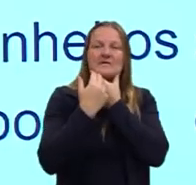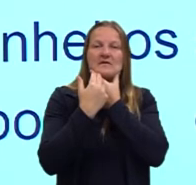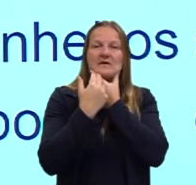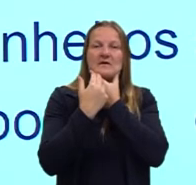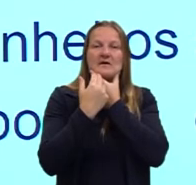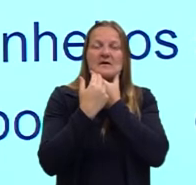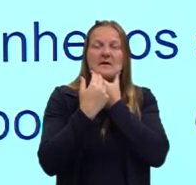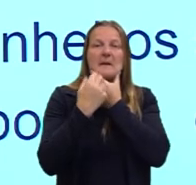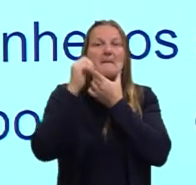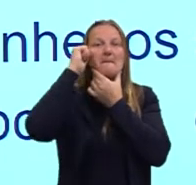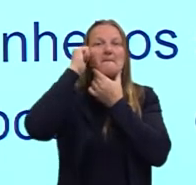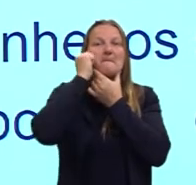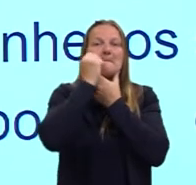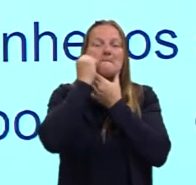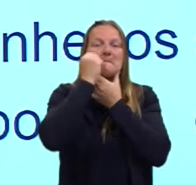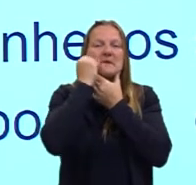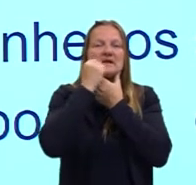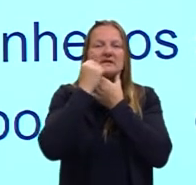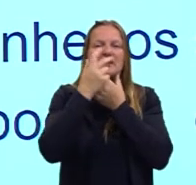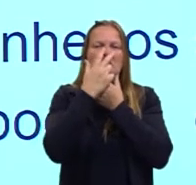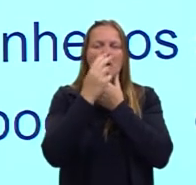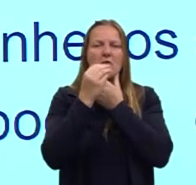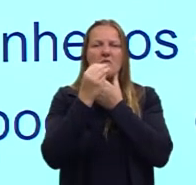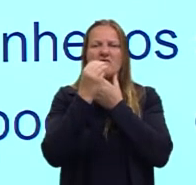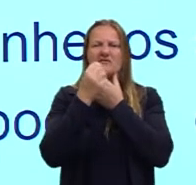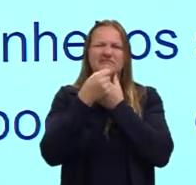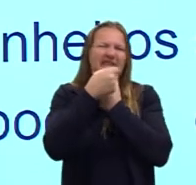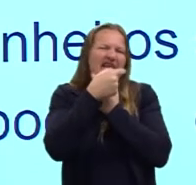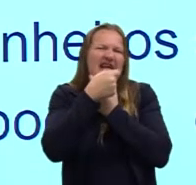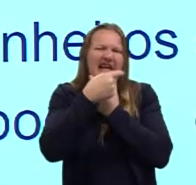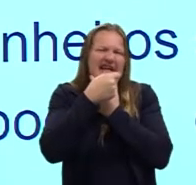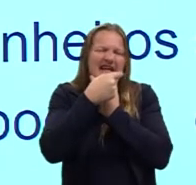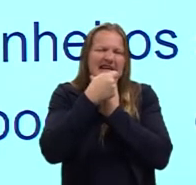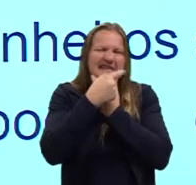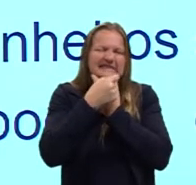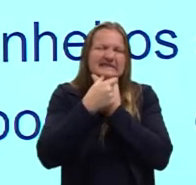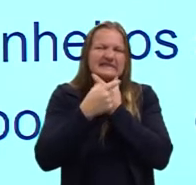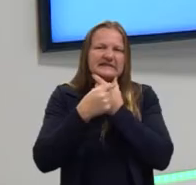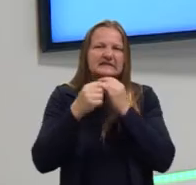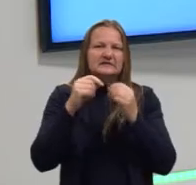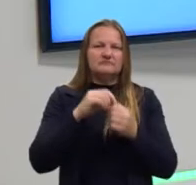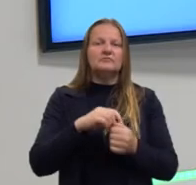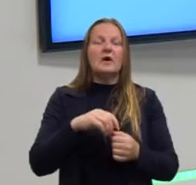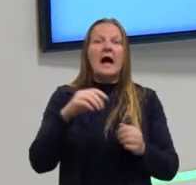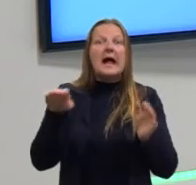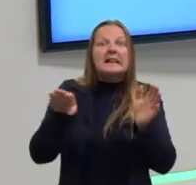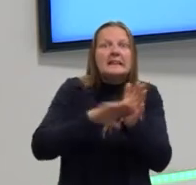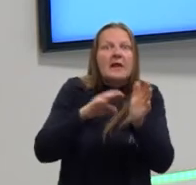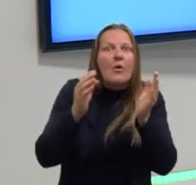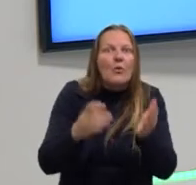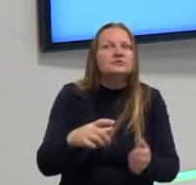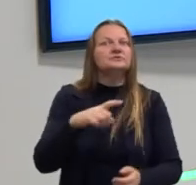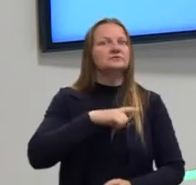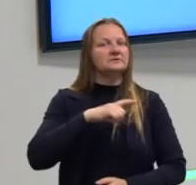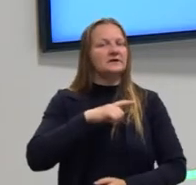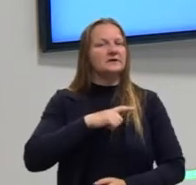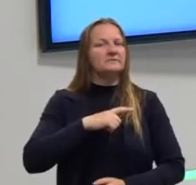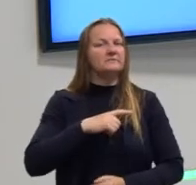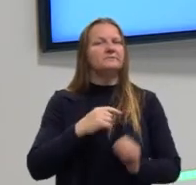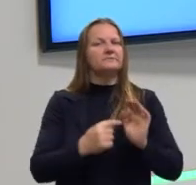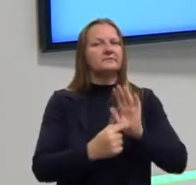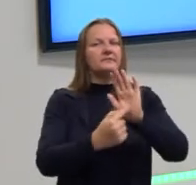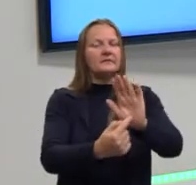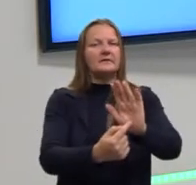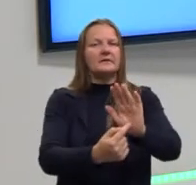negra de maneira muito caricata, muito pejorativa, gente. E, infelizmente, isso acontece até hoje. A gente precisa ressaltar que essa